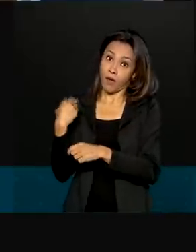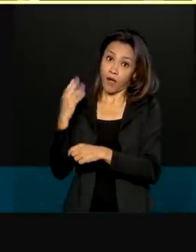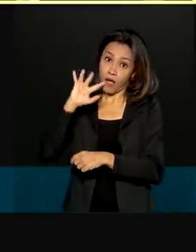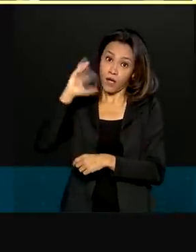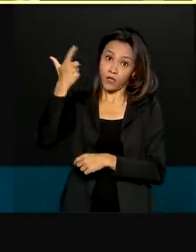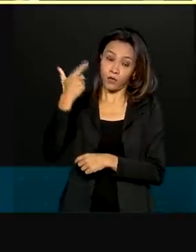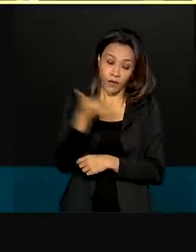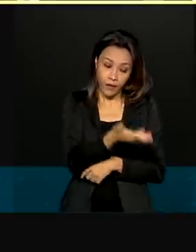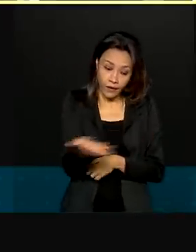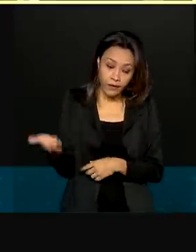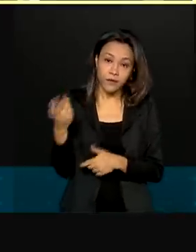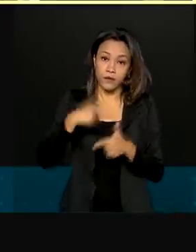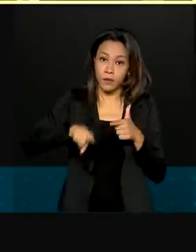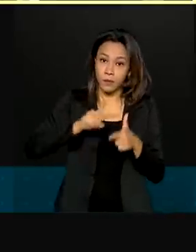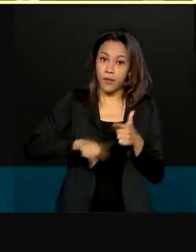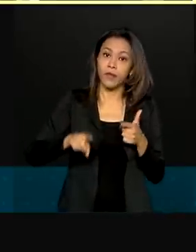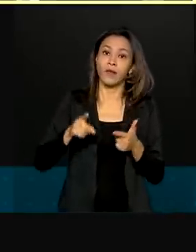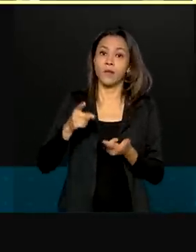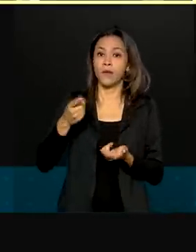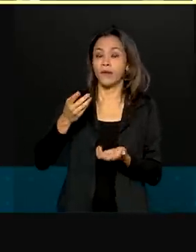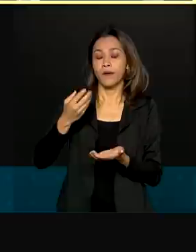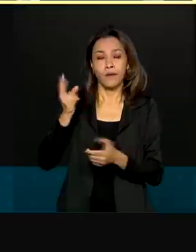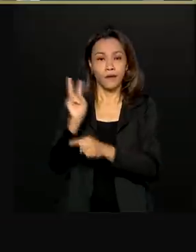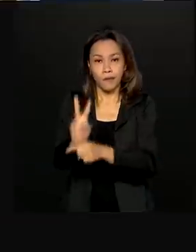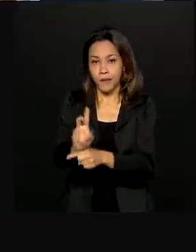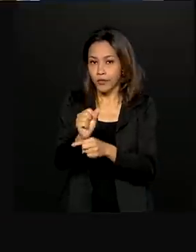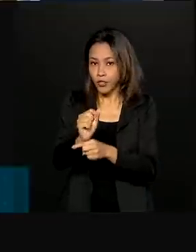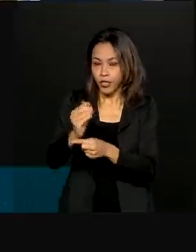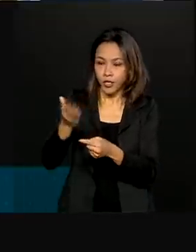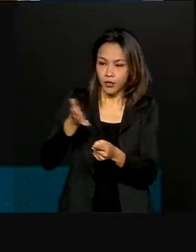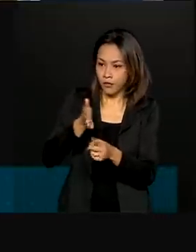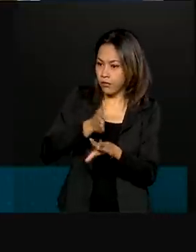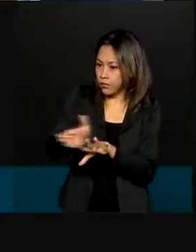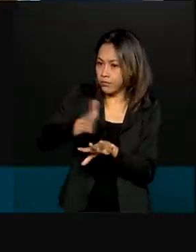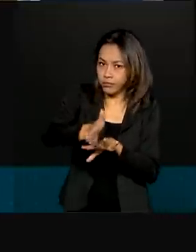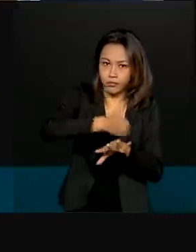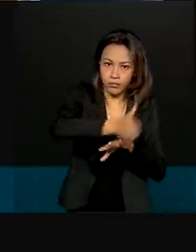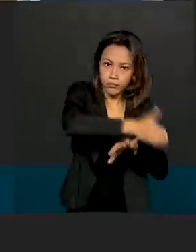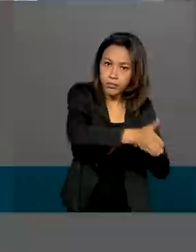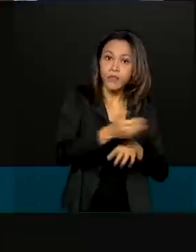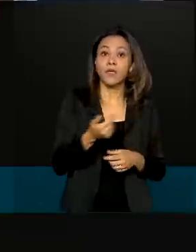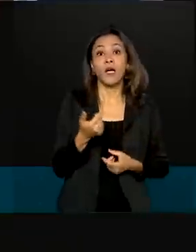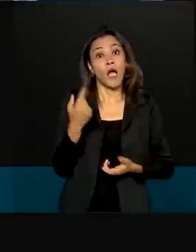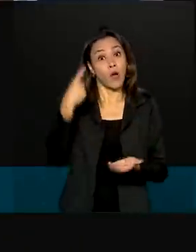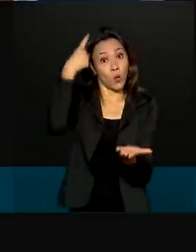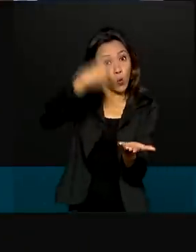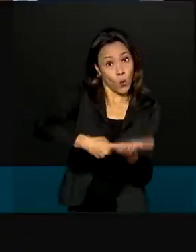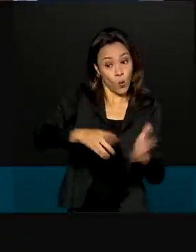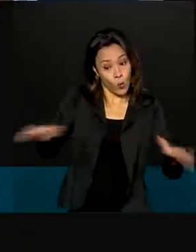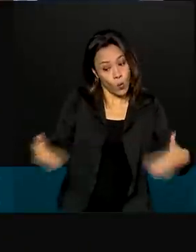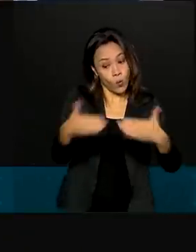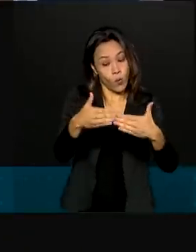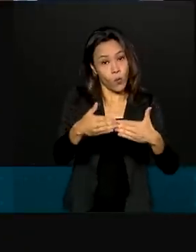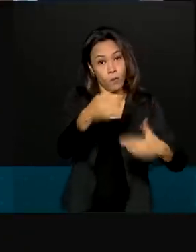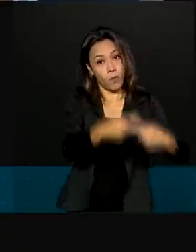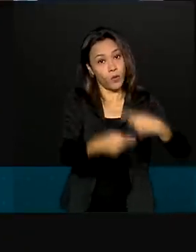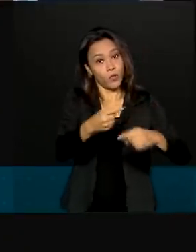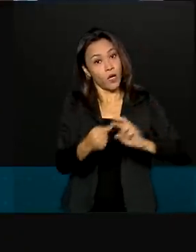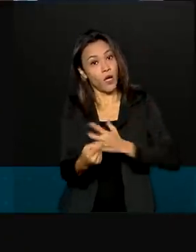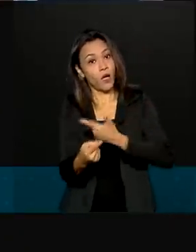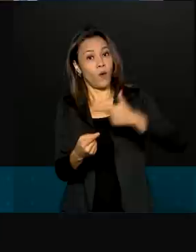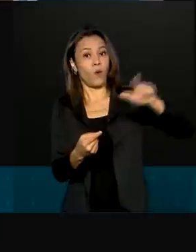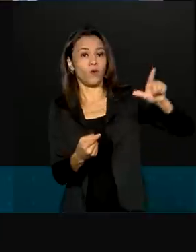bem, de crédito por um lado, e o acordo político é outro. Não pode faltar dinheiro de jeito nenhum